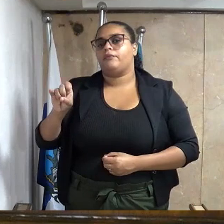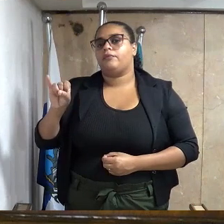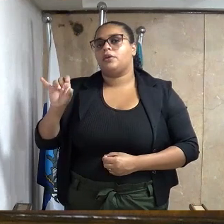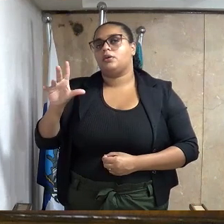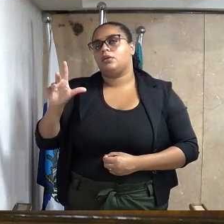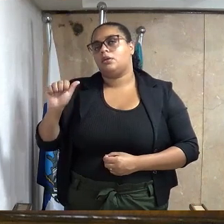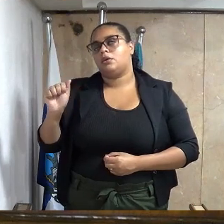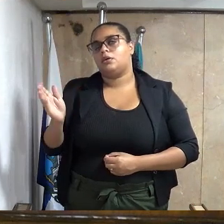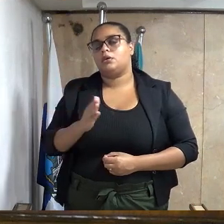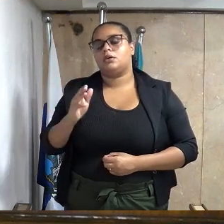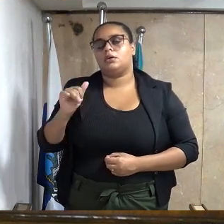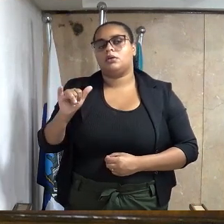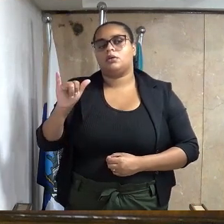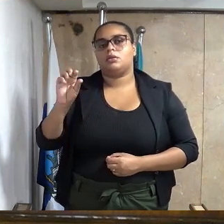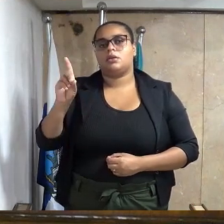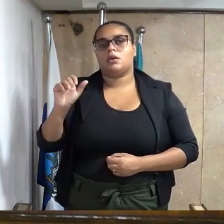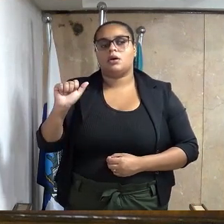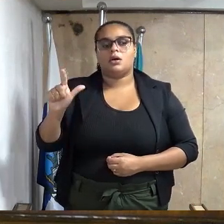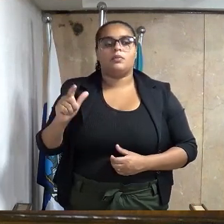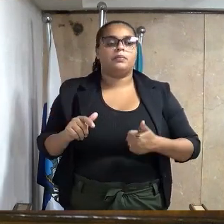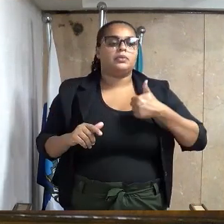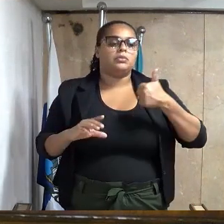desse município.